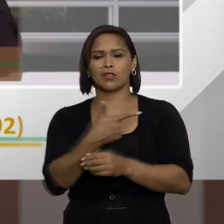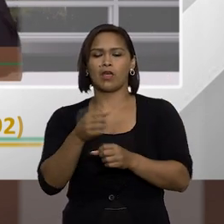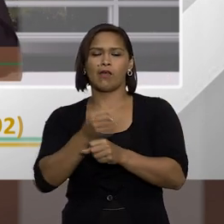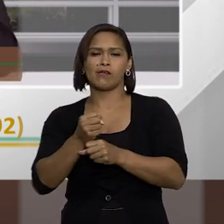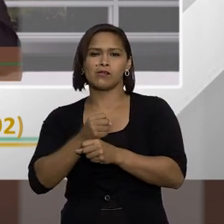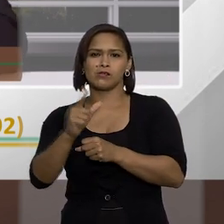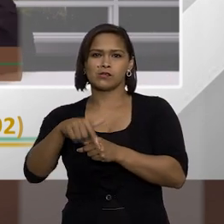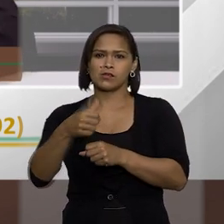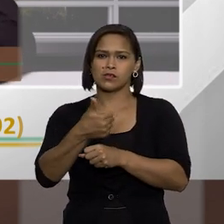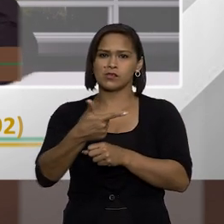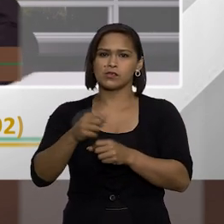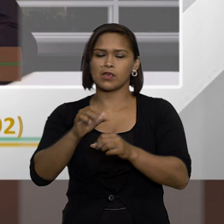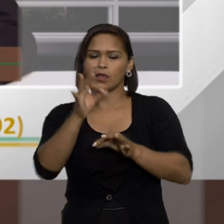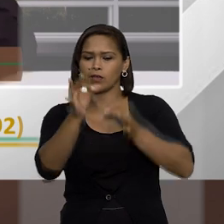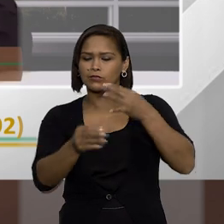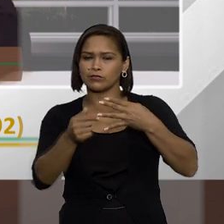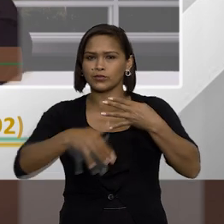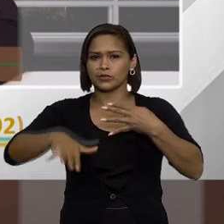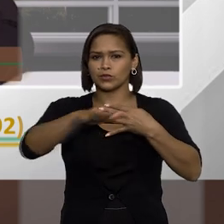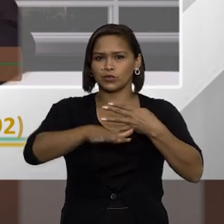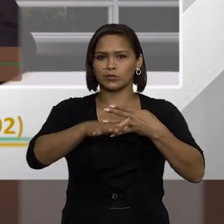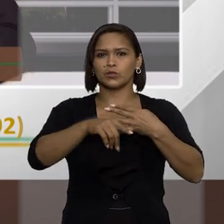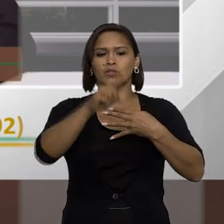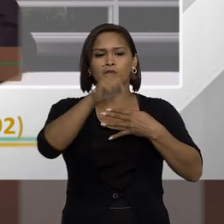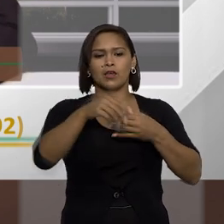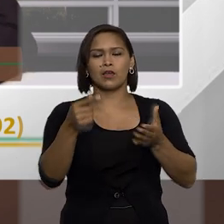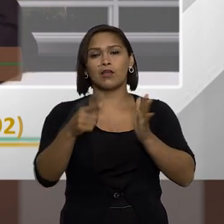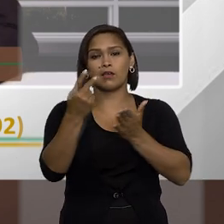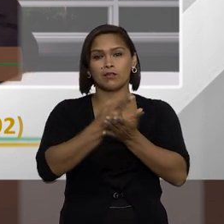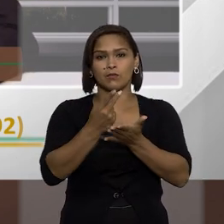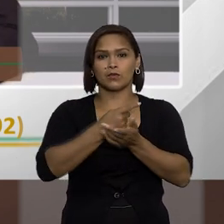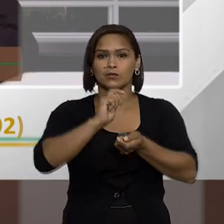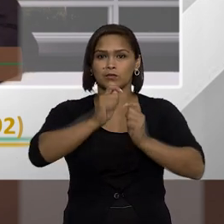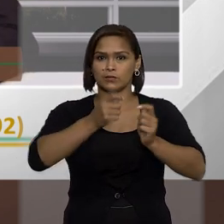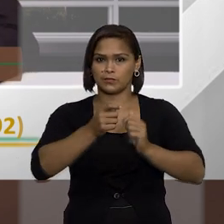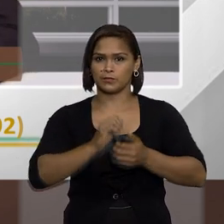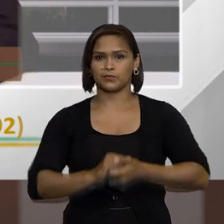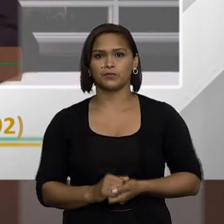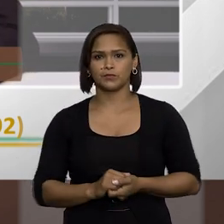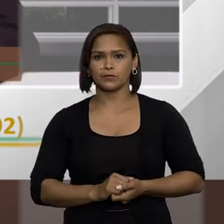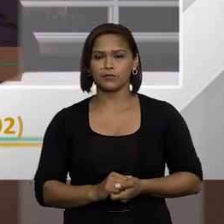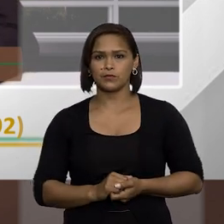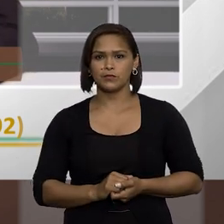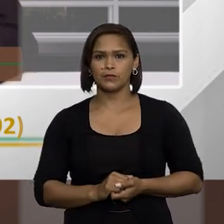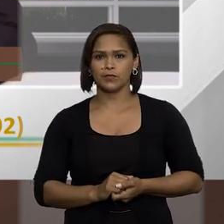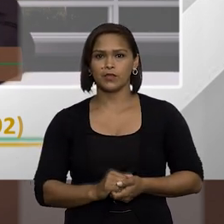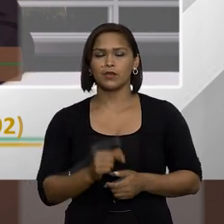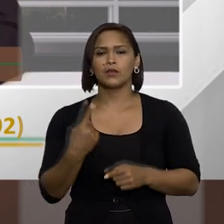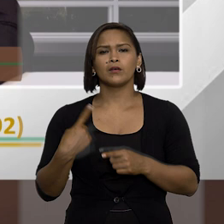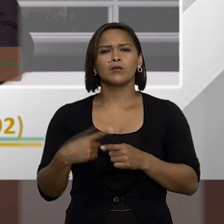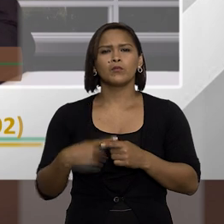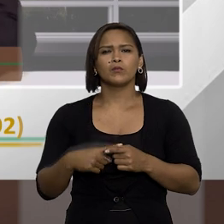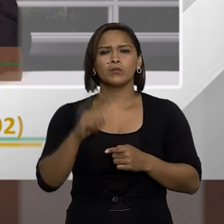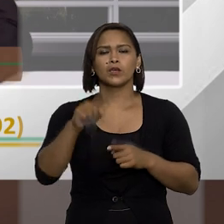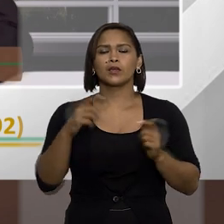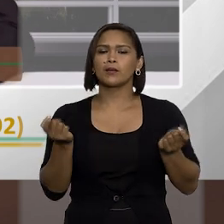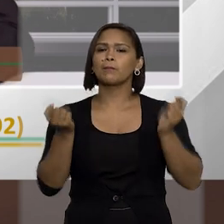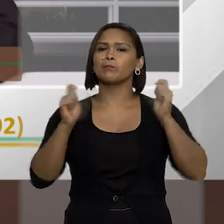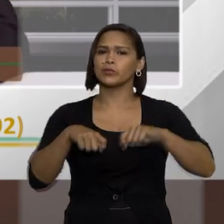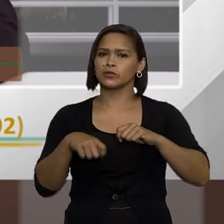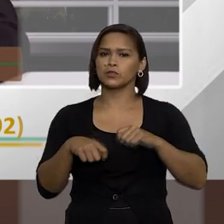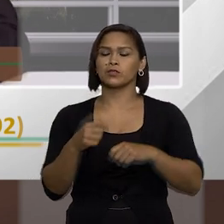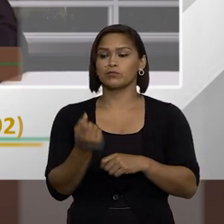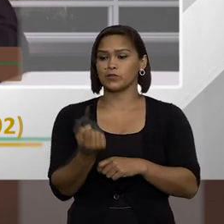dezenas que são centenas de jurisprudências em torno da improbidade administrativa porque sim seria